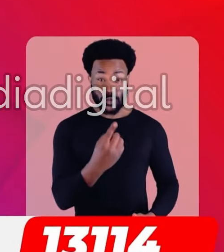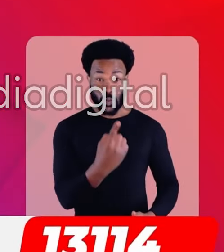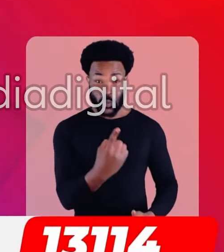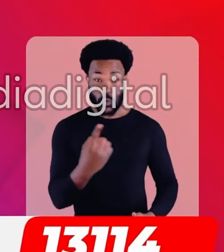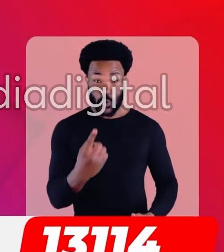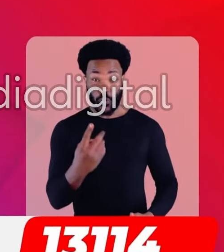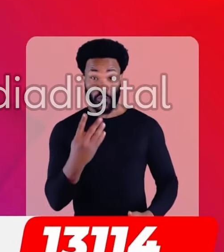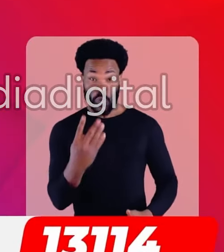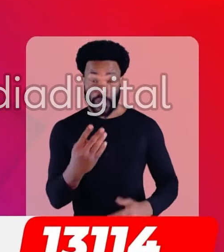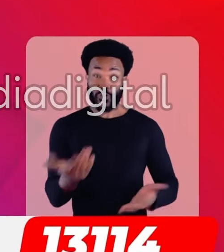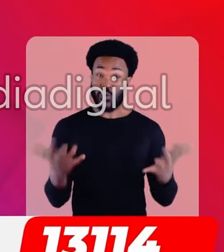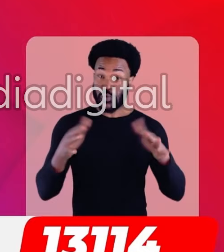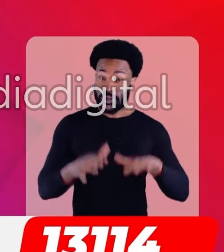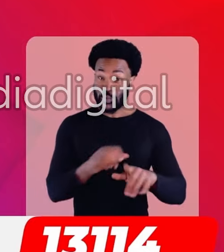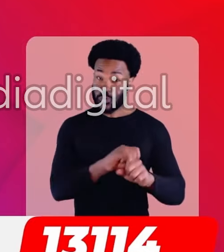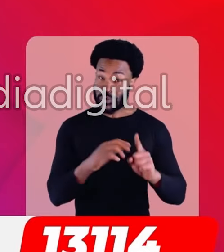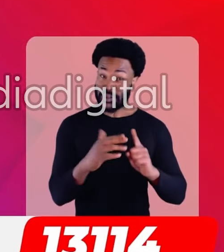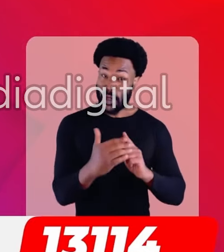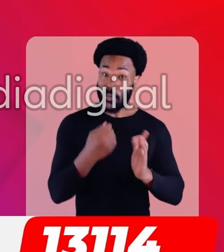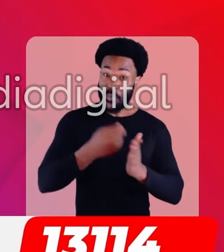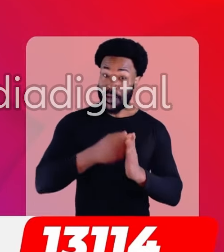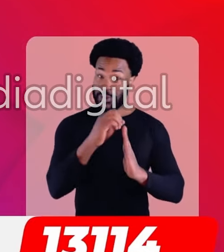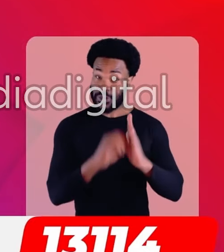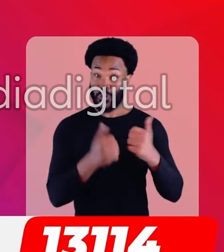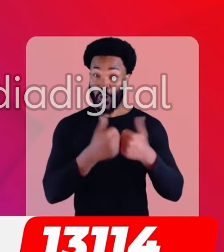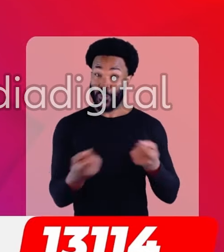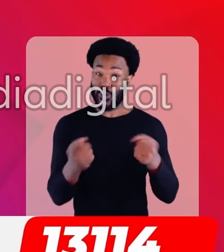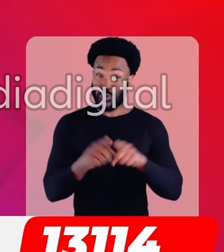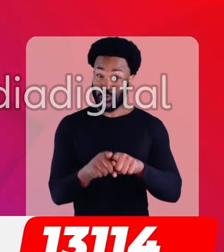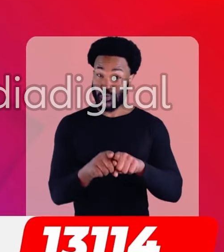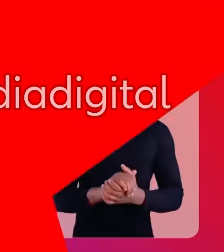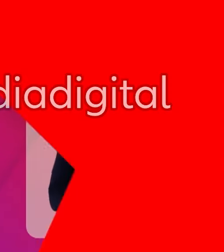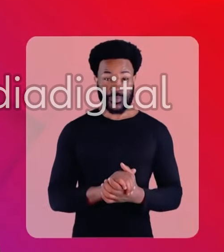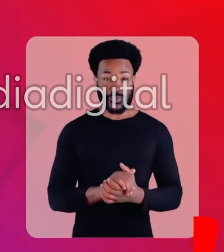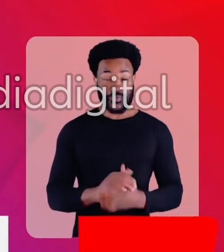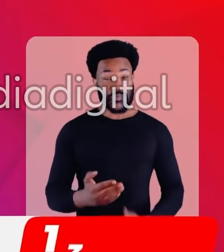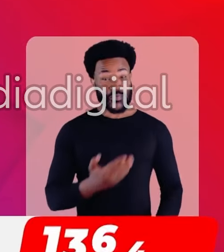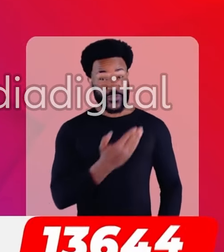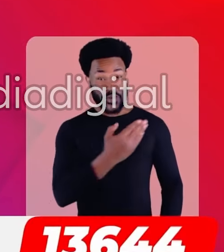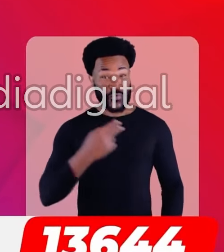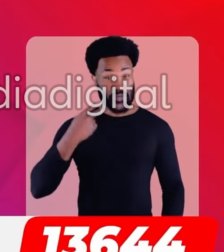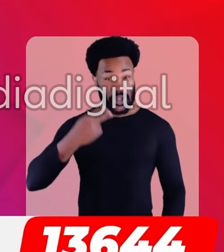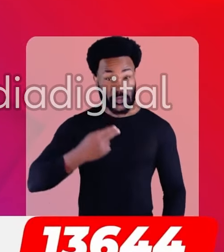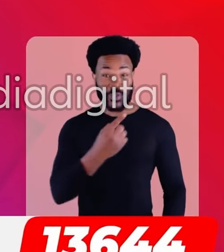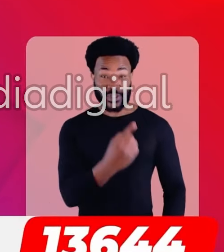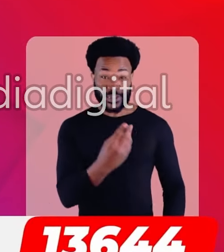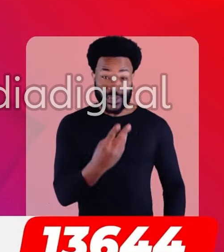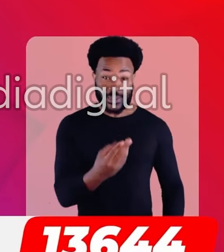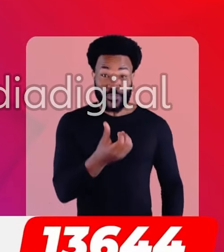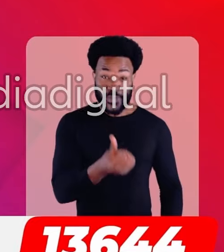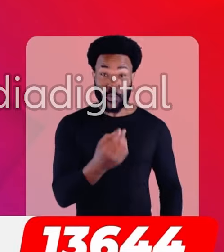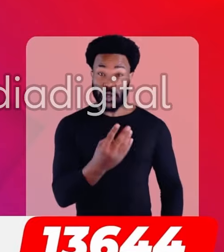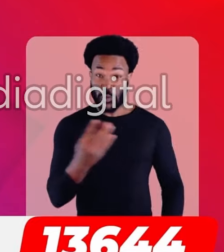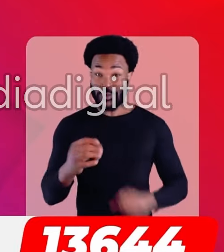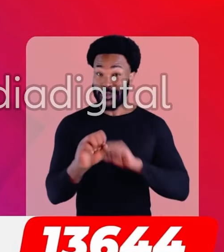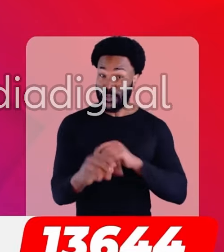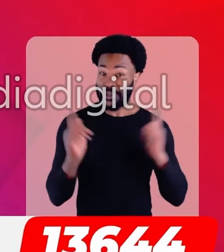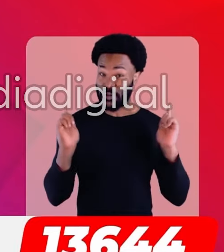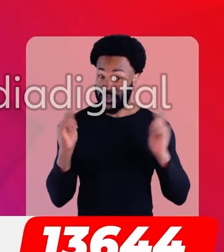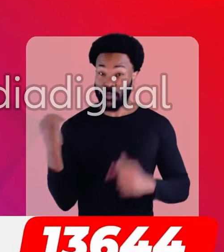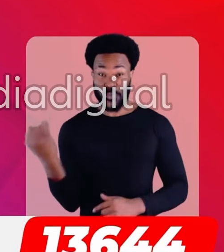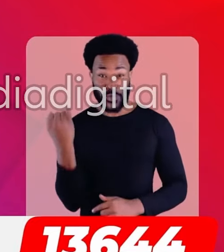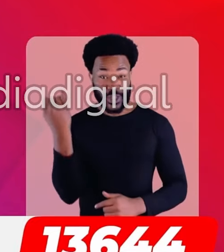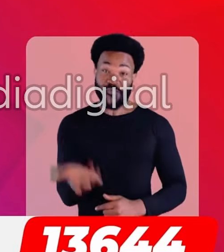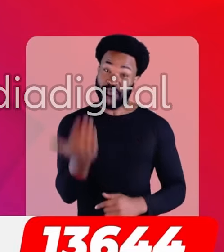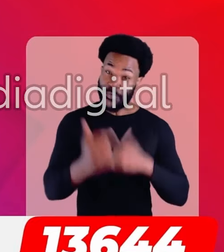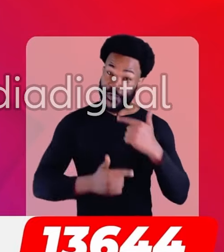13114, por inclusão social, por tarefa zero, sempre ao seu lado. Vereador Joana Nias, 13644, a educação e lazer são